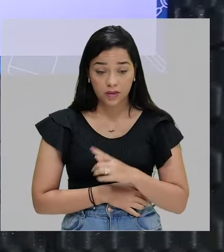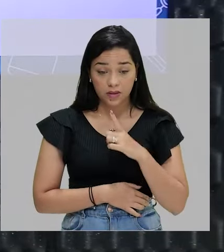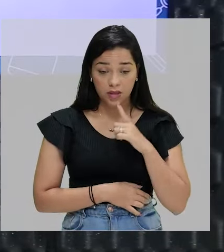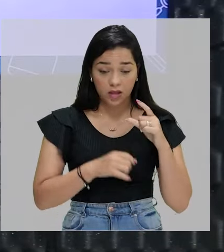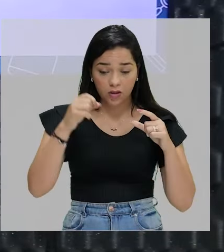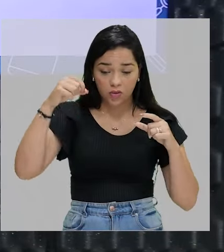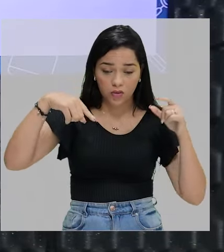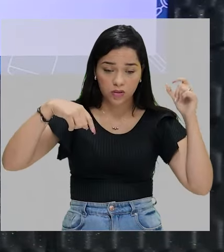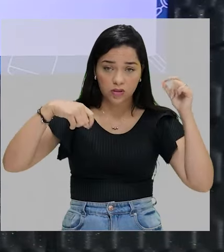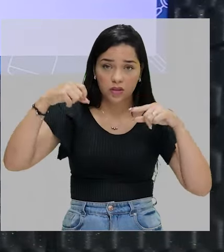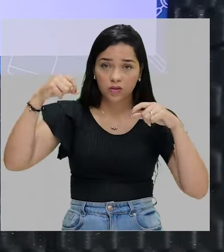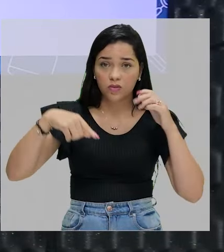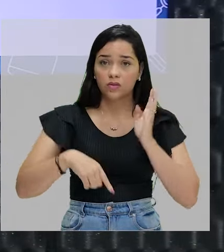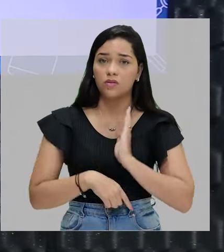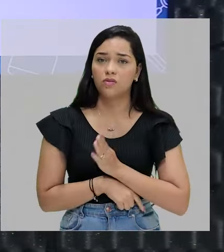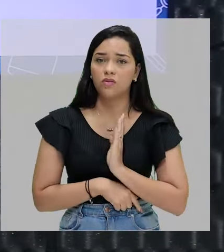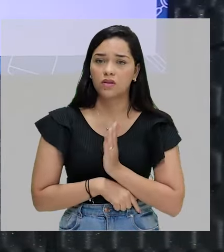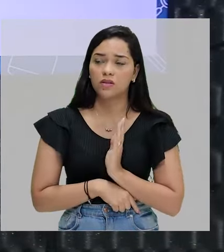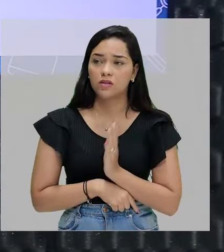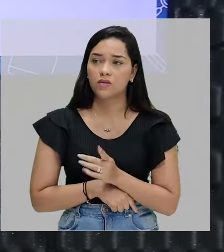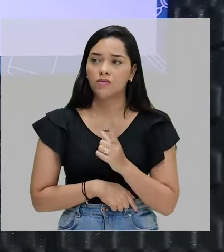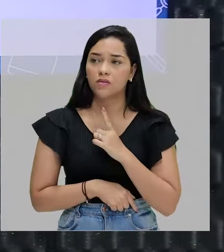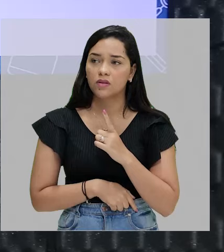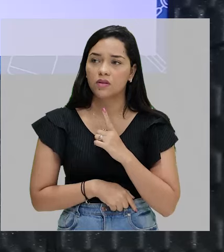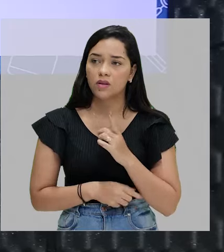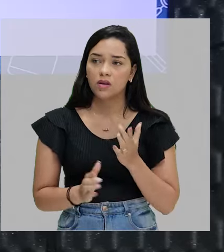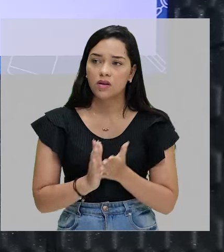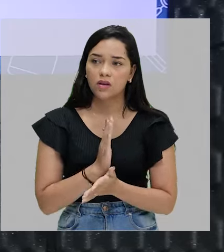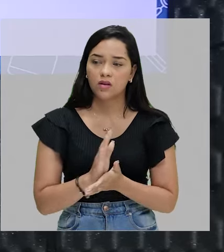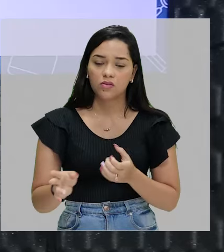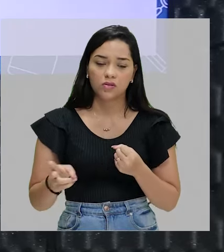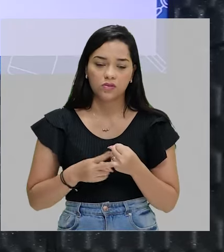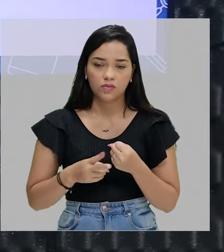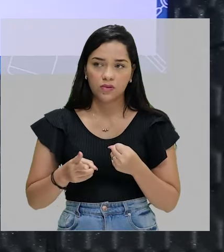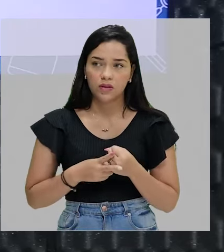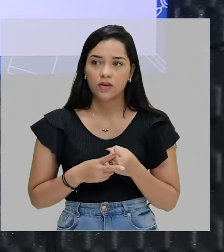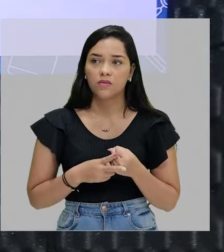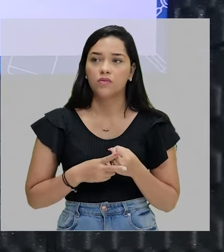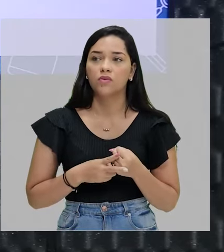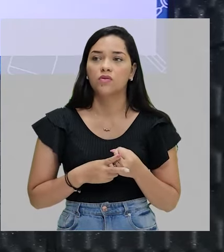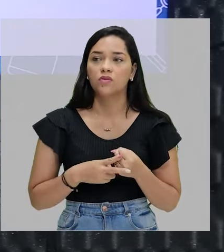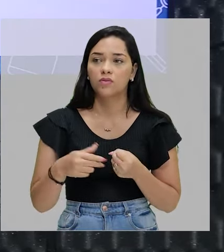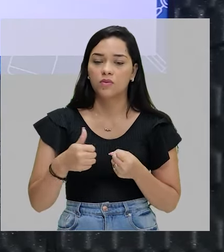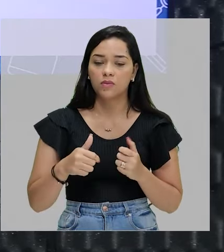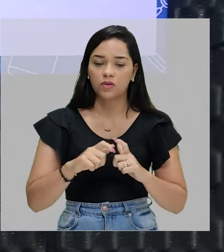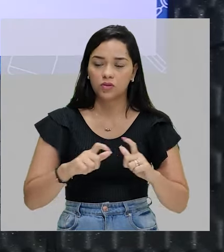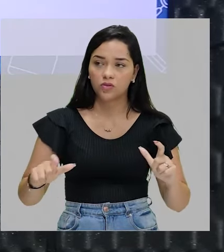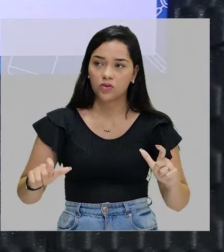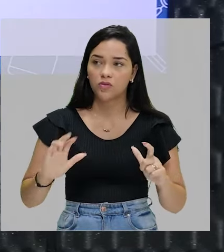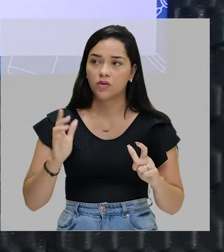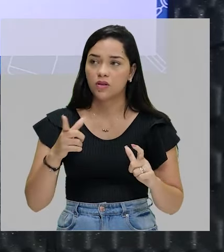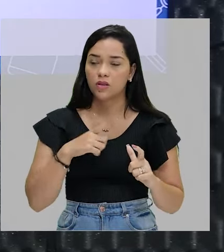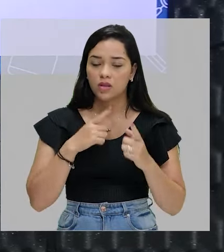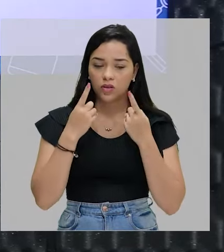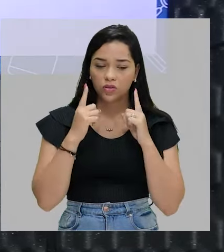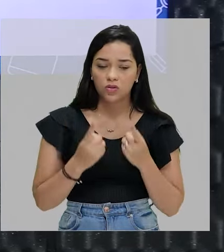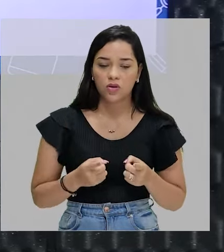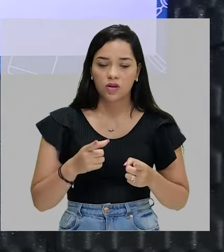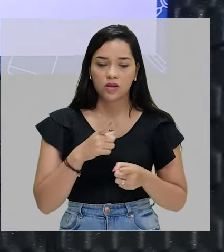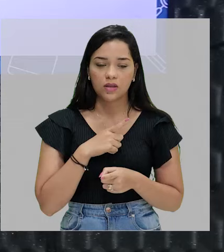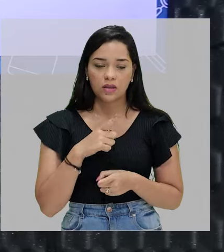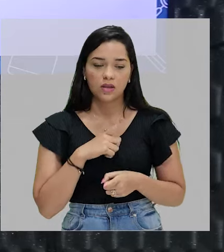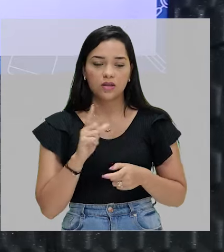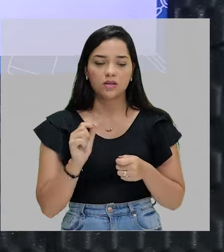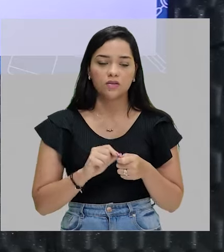Cai gota a gota do coração. Também que eu marquei alguns verbos, né? Na primeira estrofe eu marquei chora, tens e